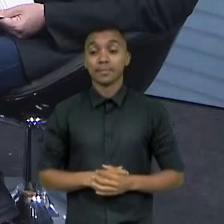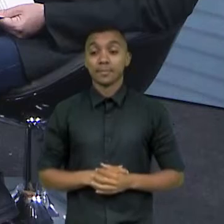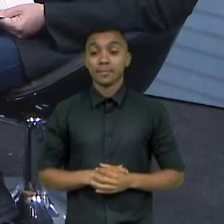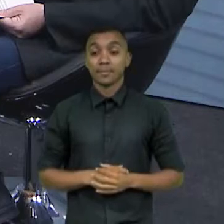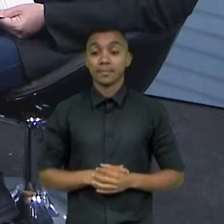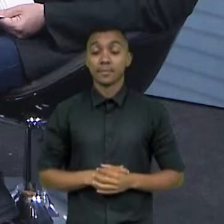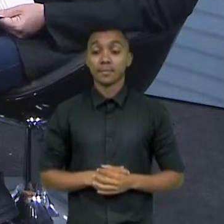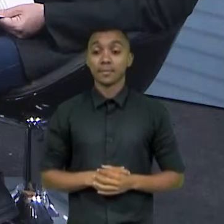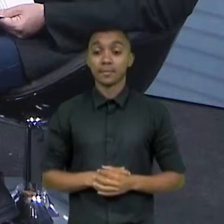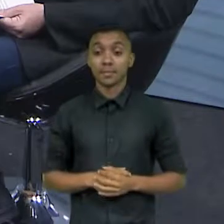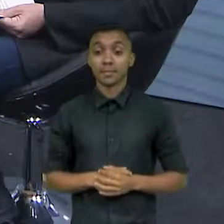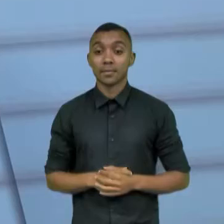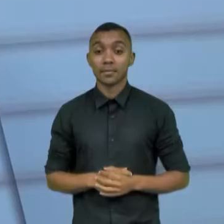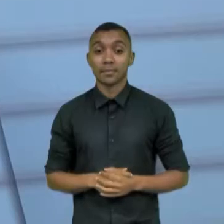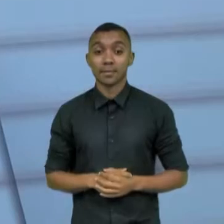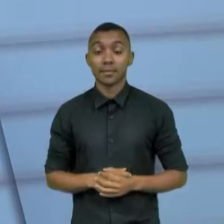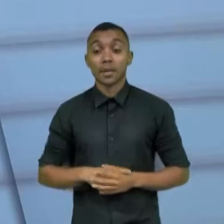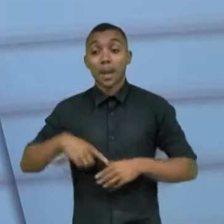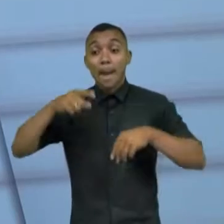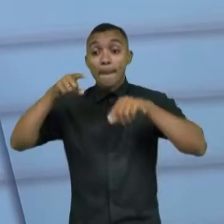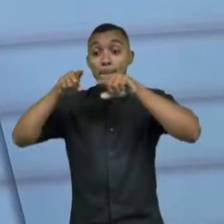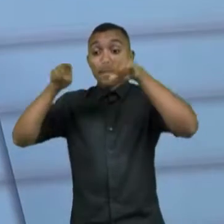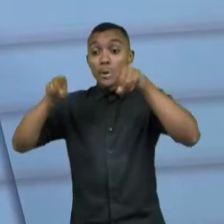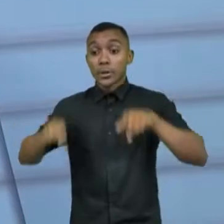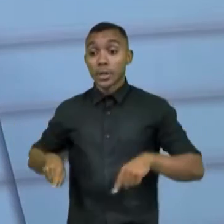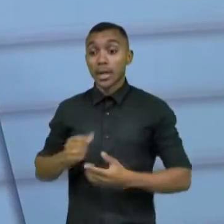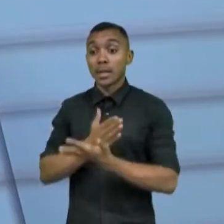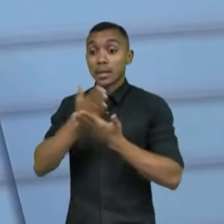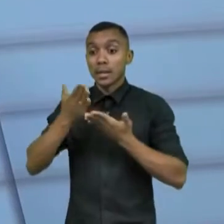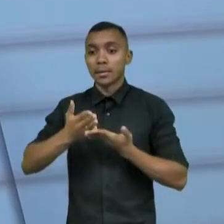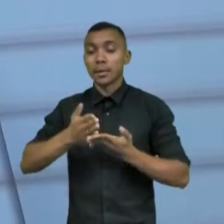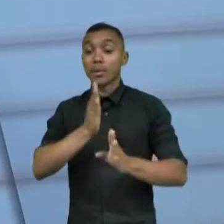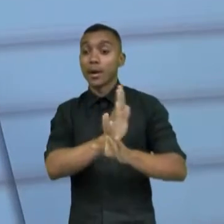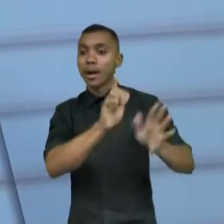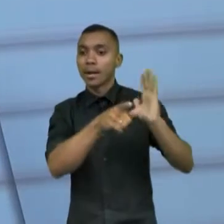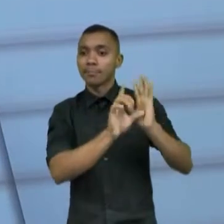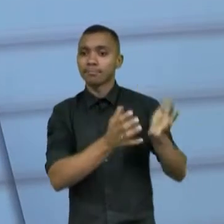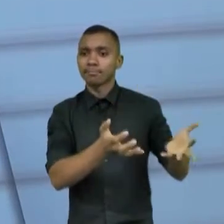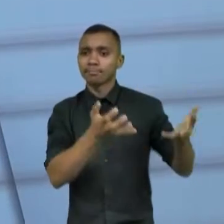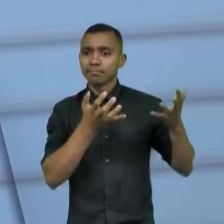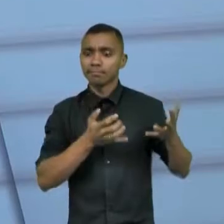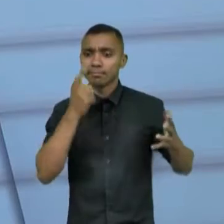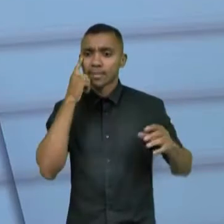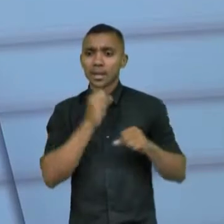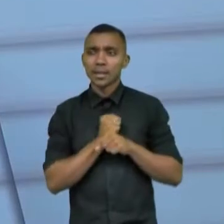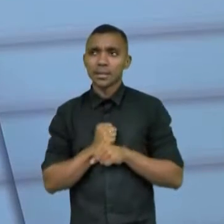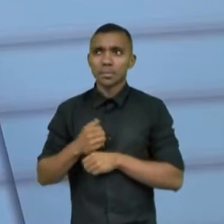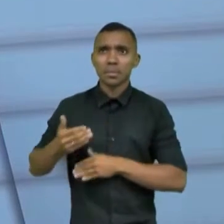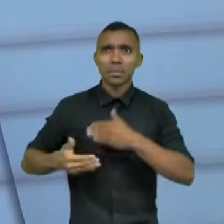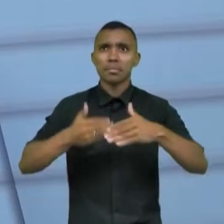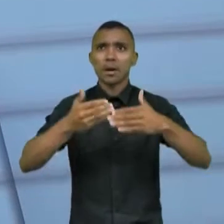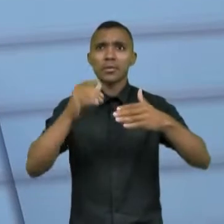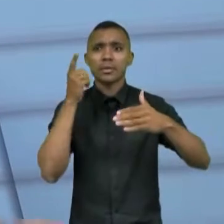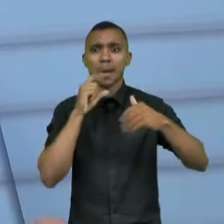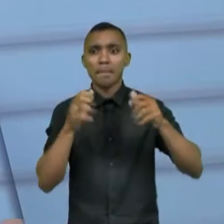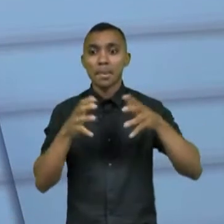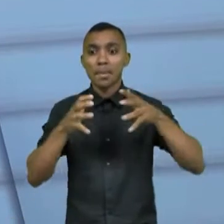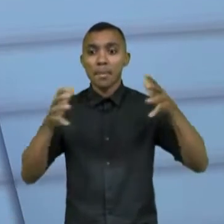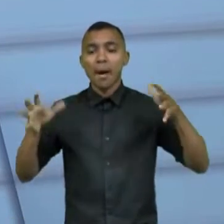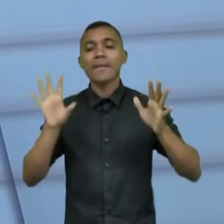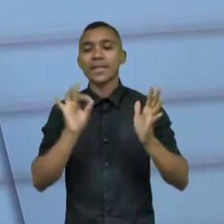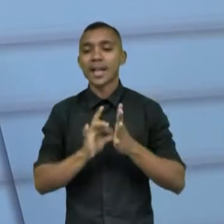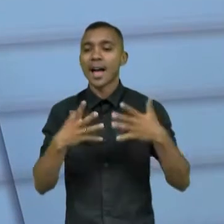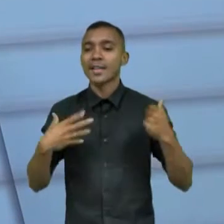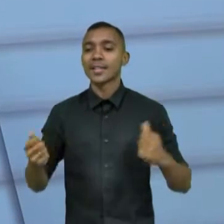Essas seis cidades é o início do projeto, né. Então, a ideia é que a gente, no decorrer do tempo, a gente consiga ampliar isso e realmente abraçar